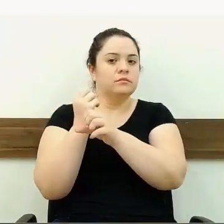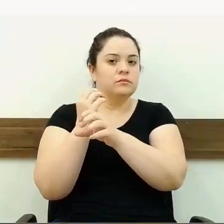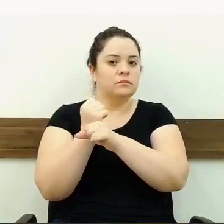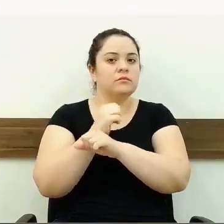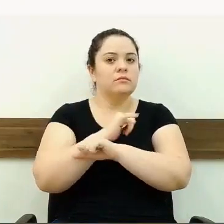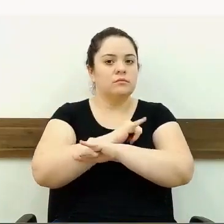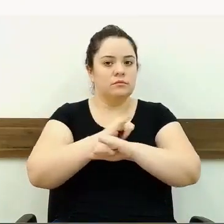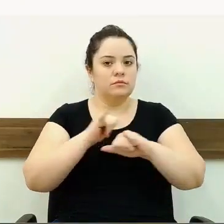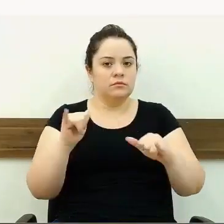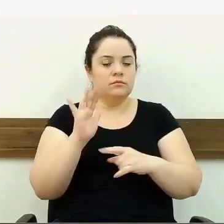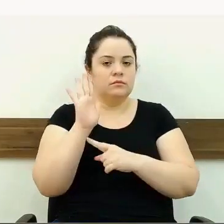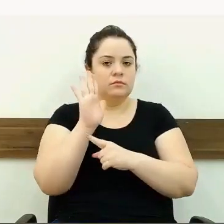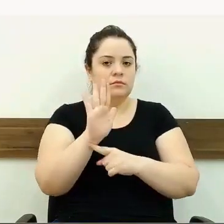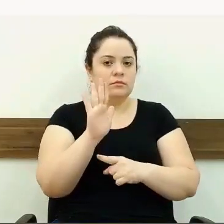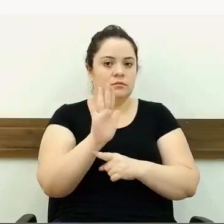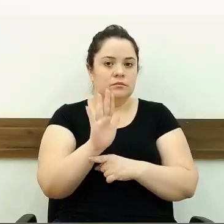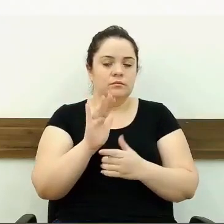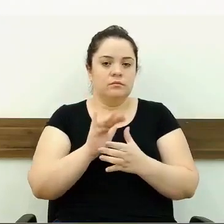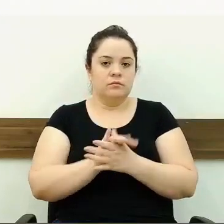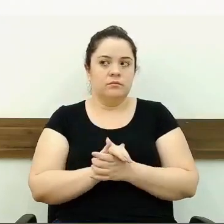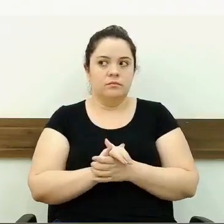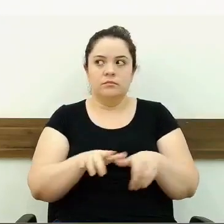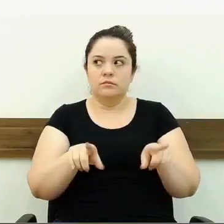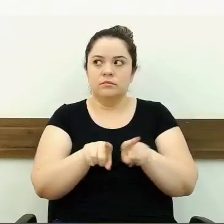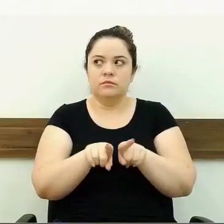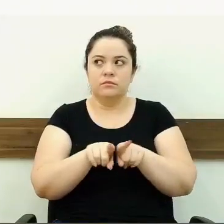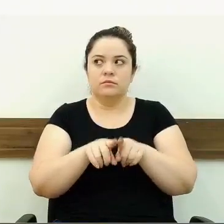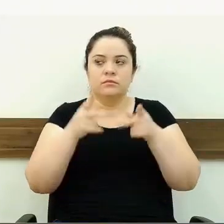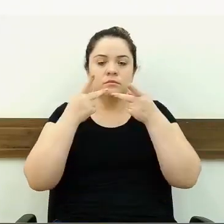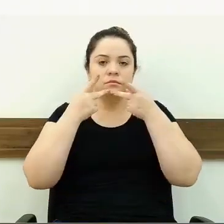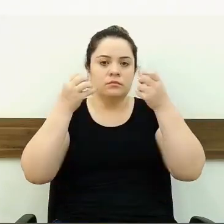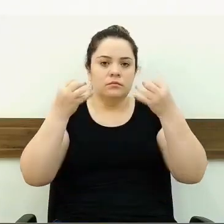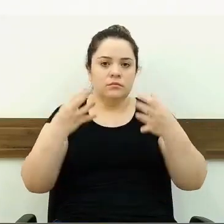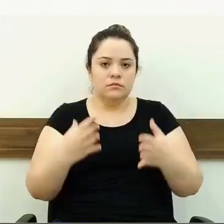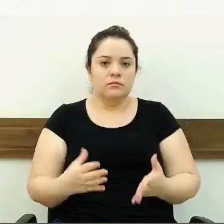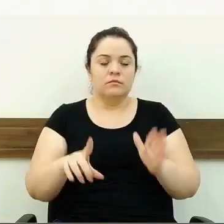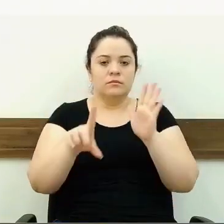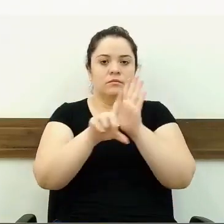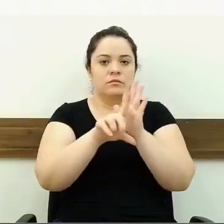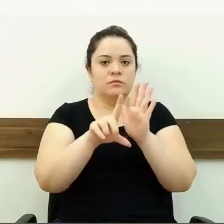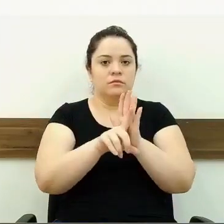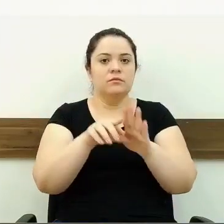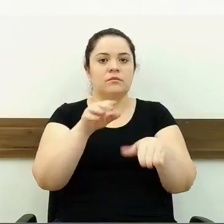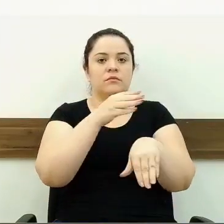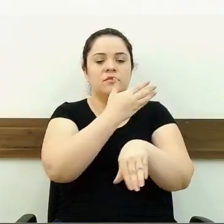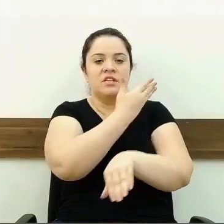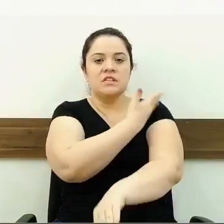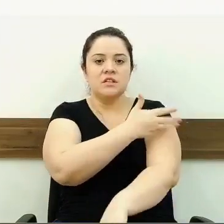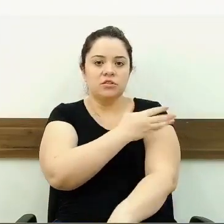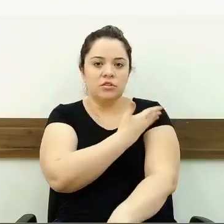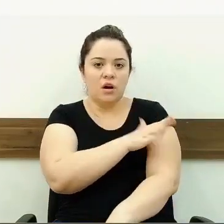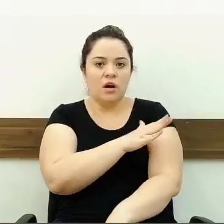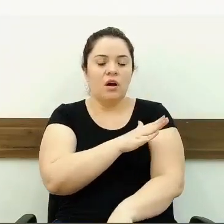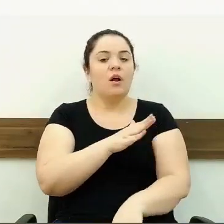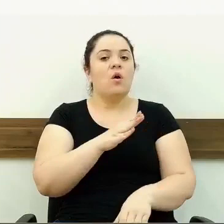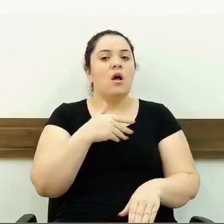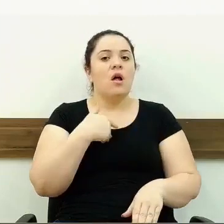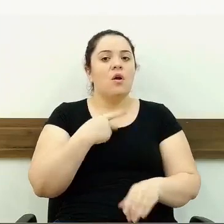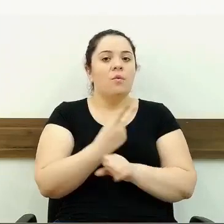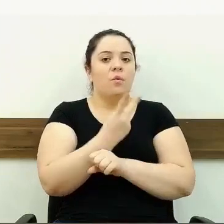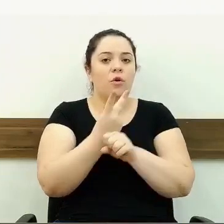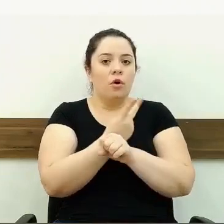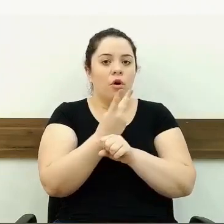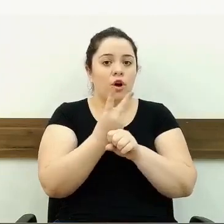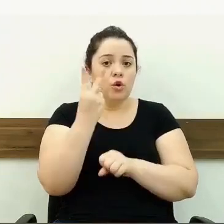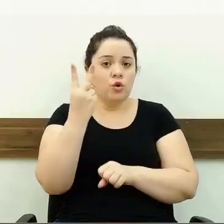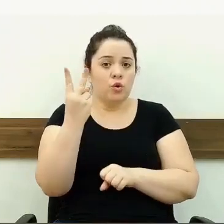gostaria de falar um pouquinho sobre a Lei dos Estagiários. Eu fui procurada por dois estagiários que prestam serviço ao